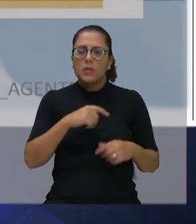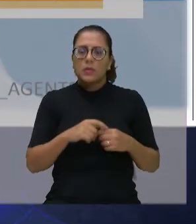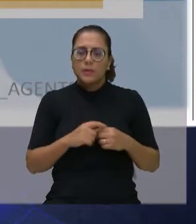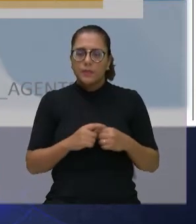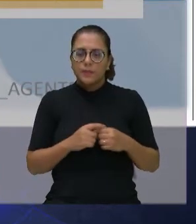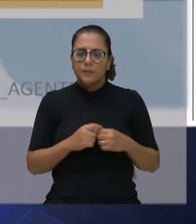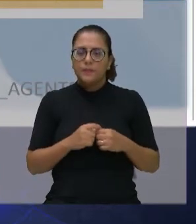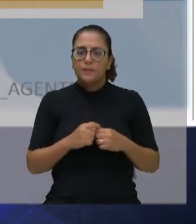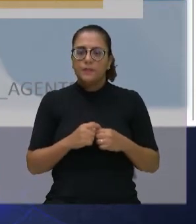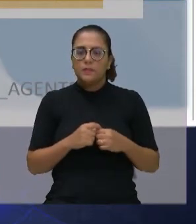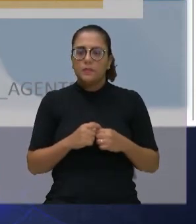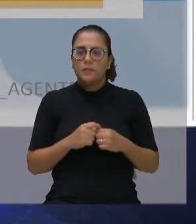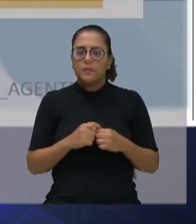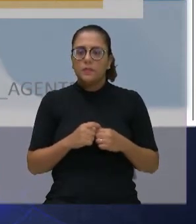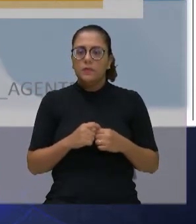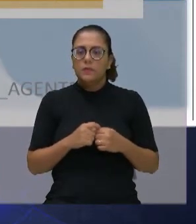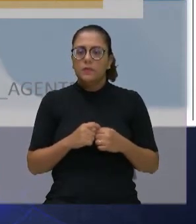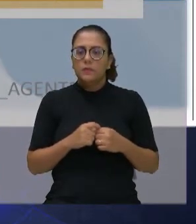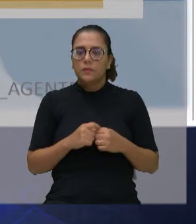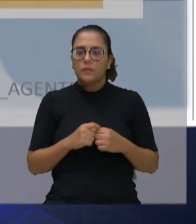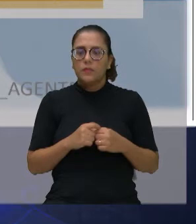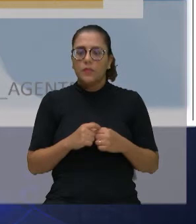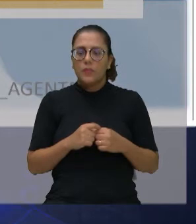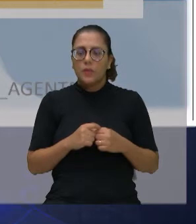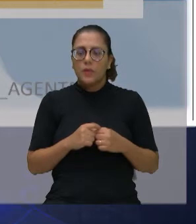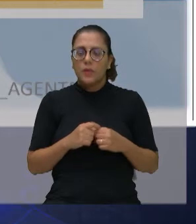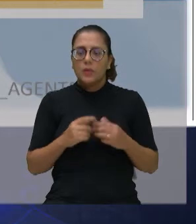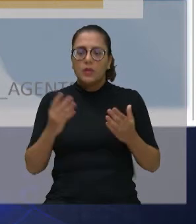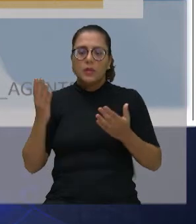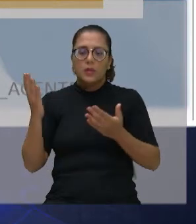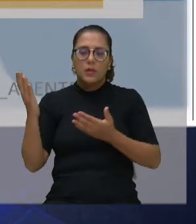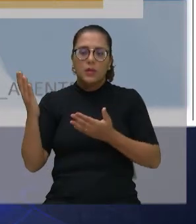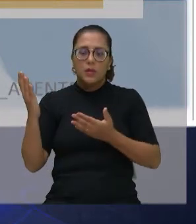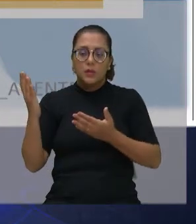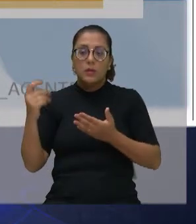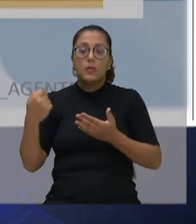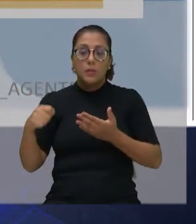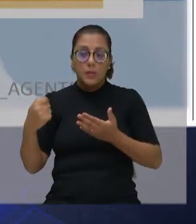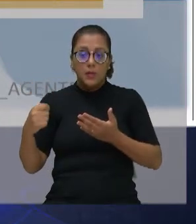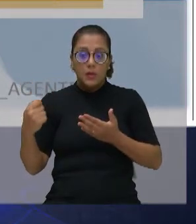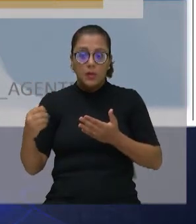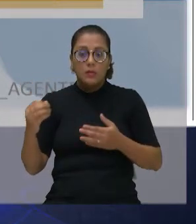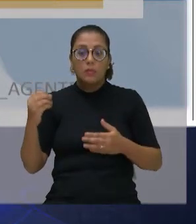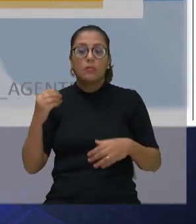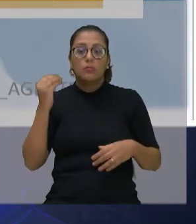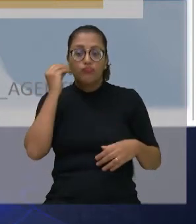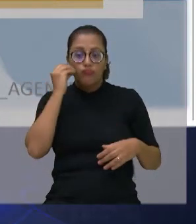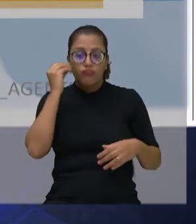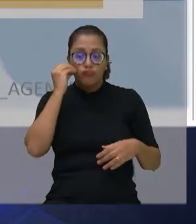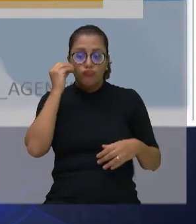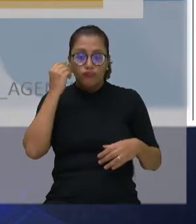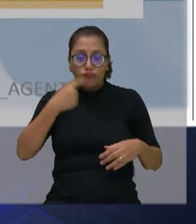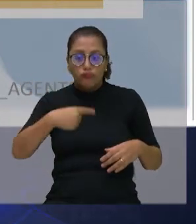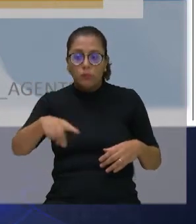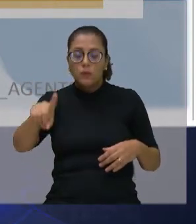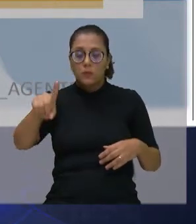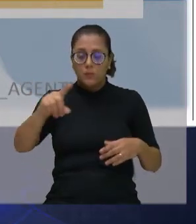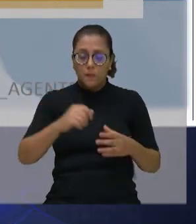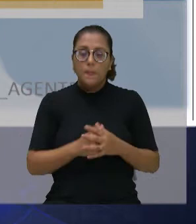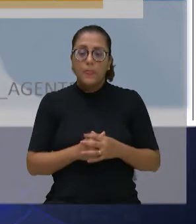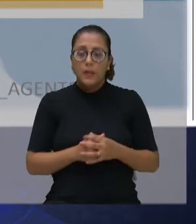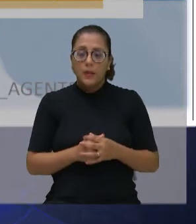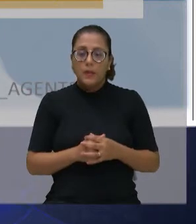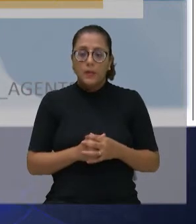data de inscrição, nós temos que correr atrás, período de inscrição 19 a 15 de março,